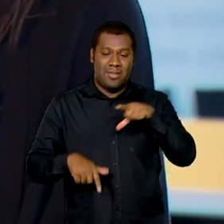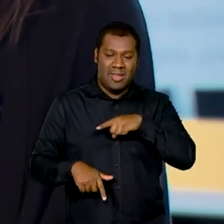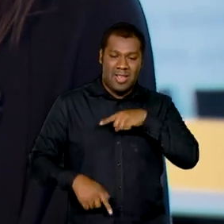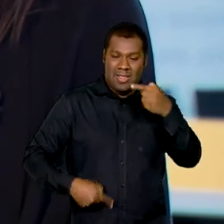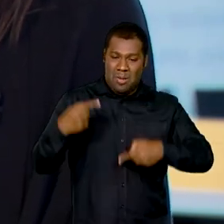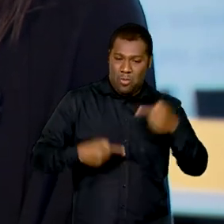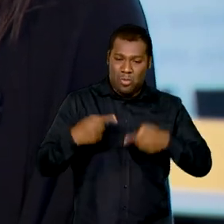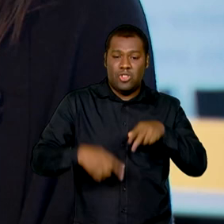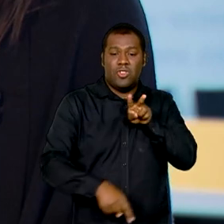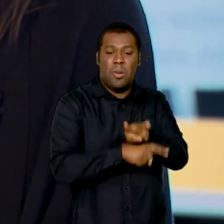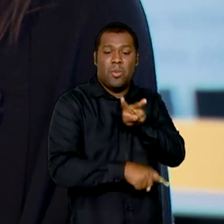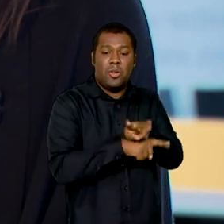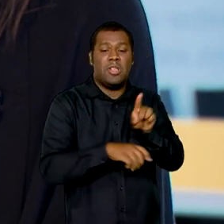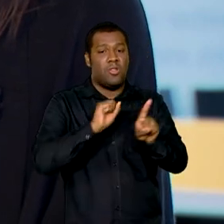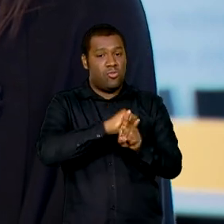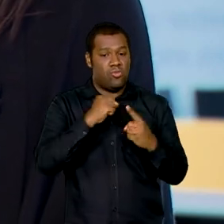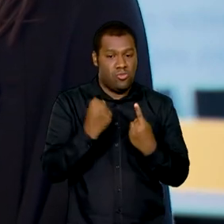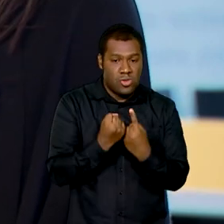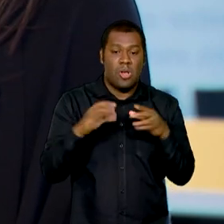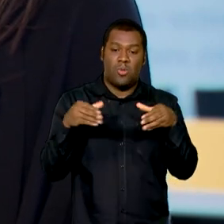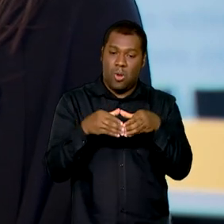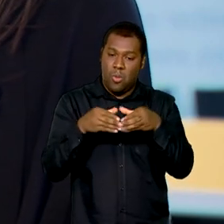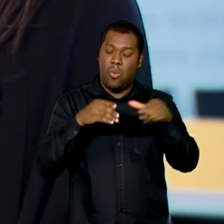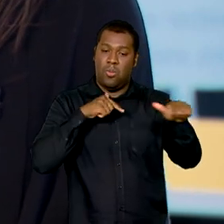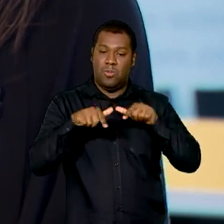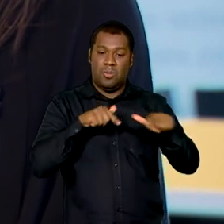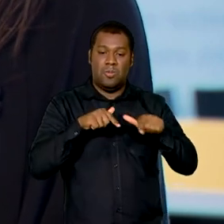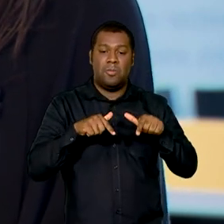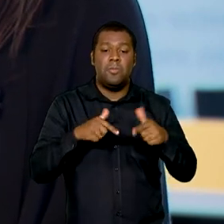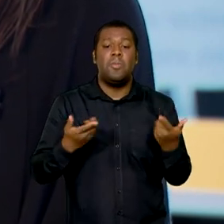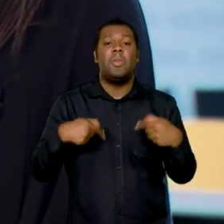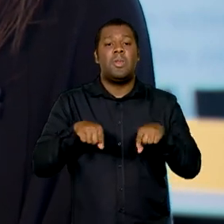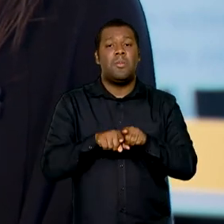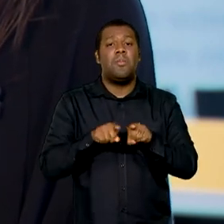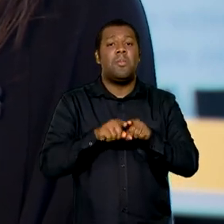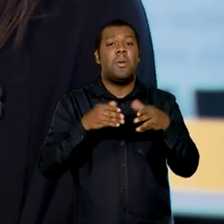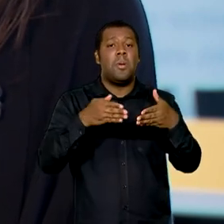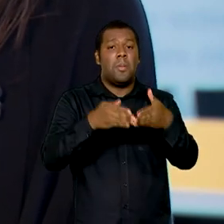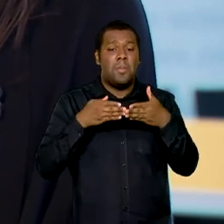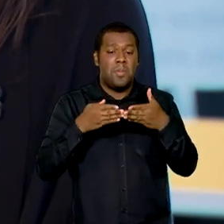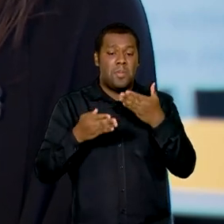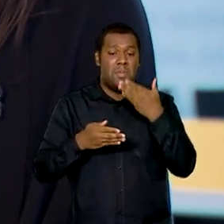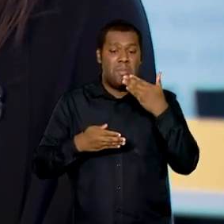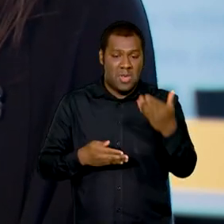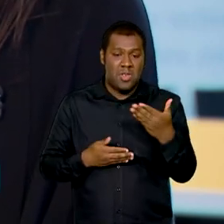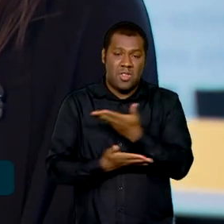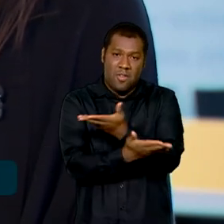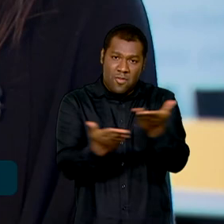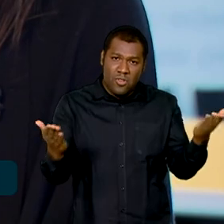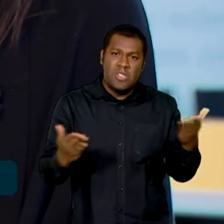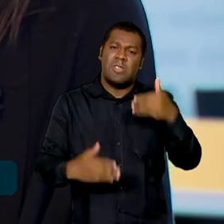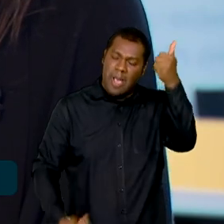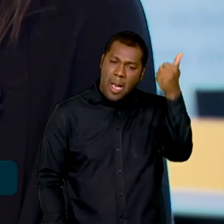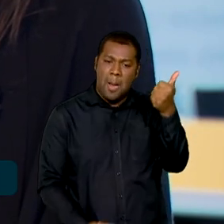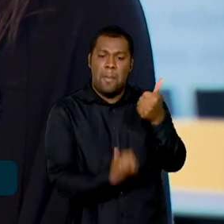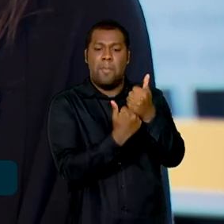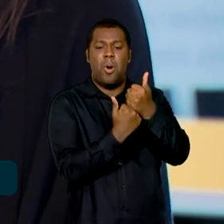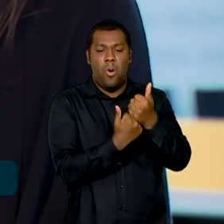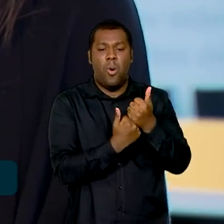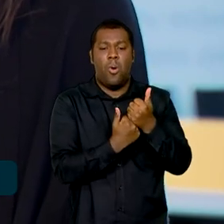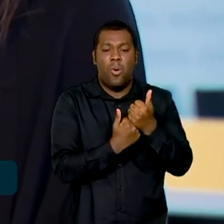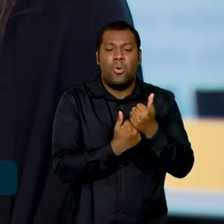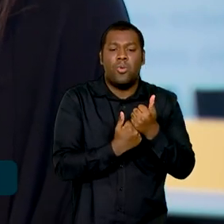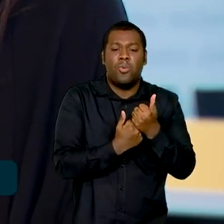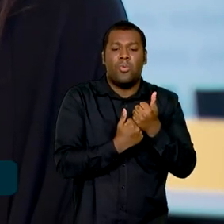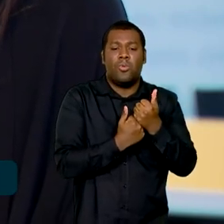de proteção social dos trabalhadores. Pedir que os membros e convidados apoiem a coalizão